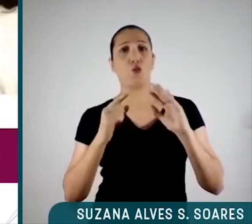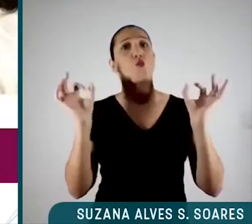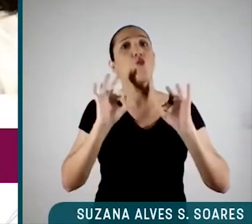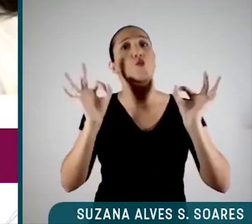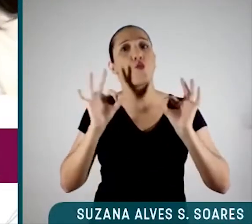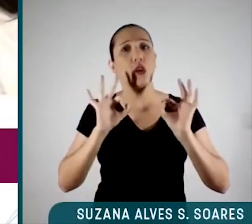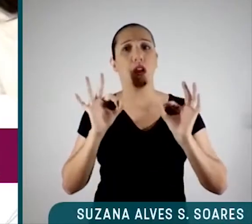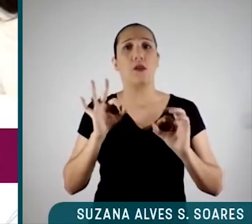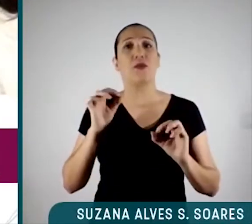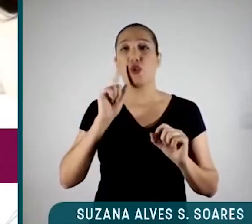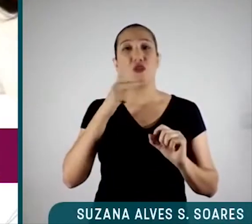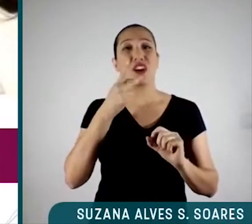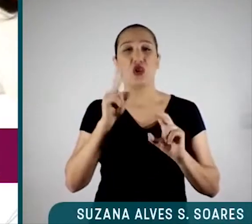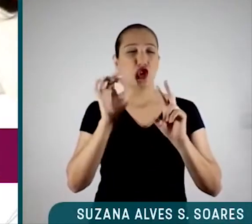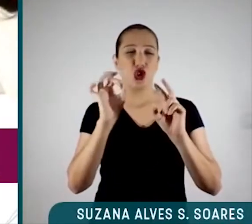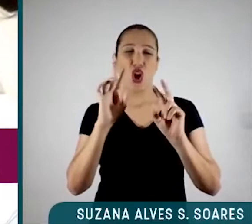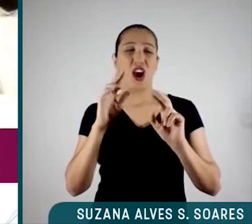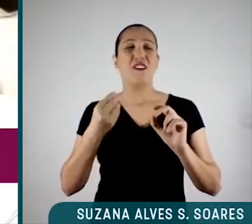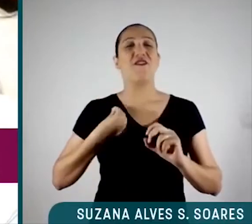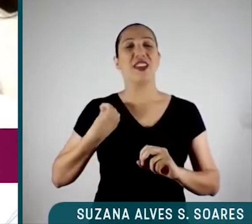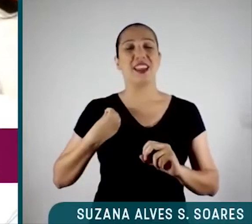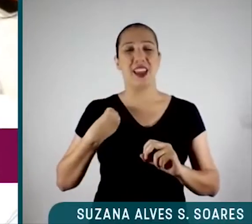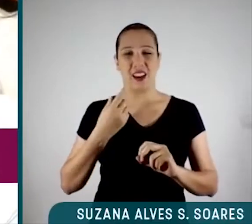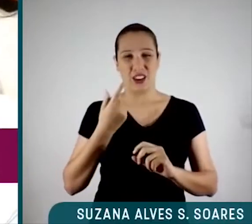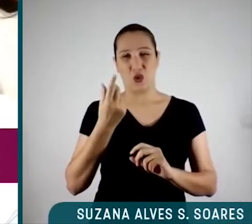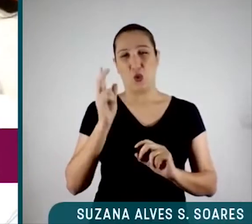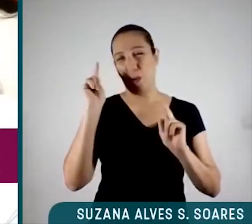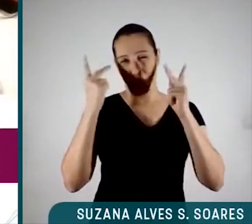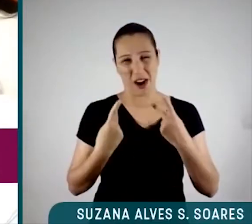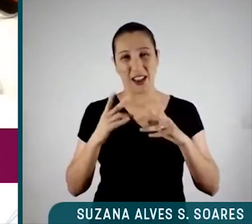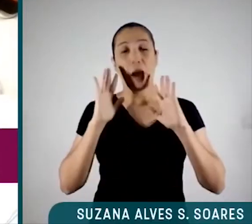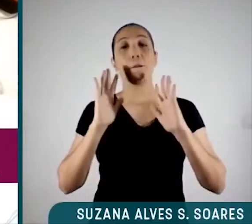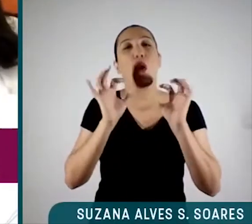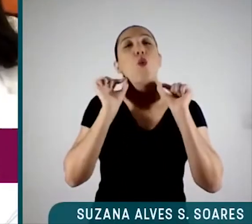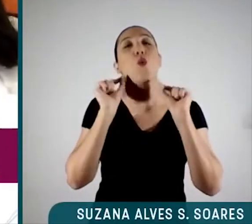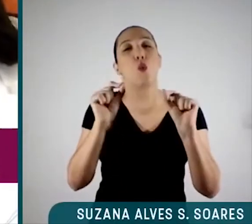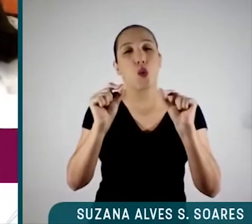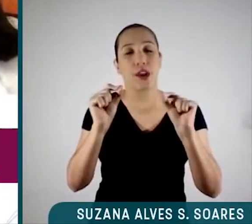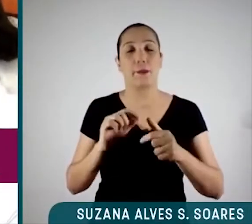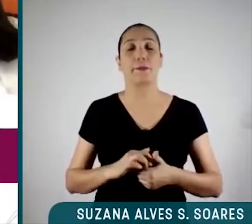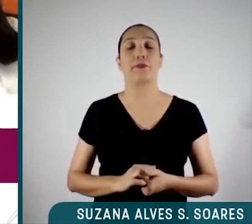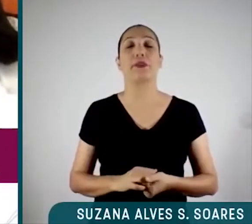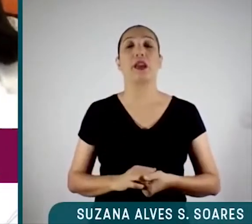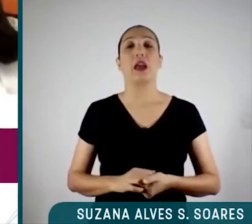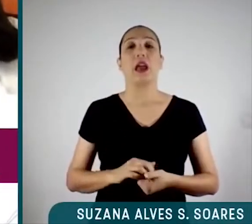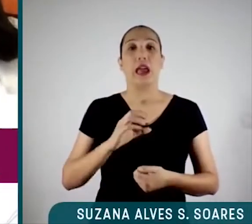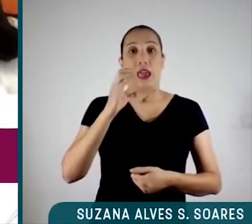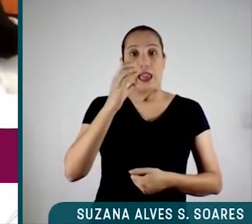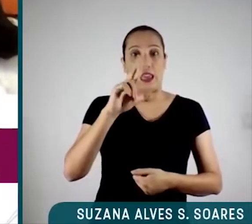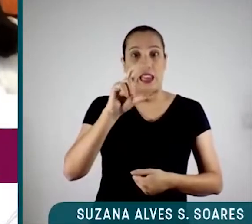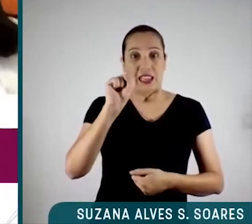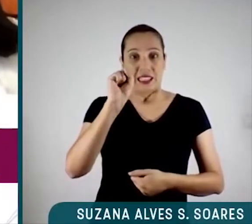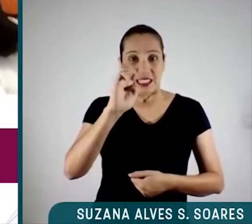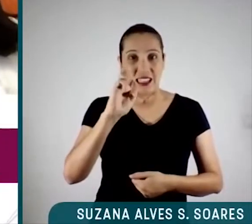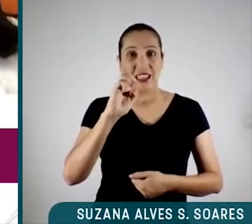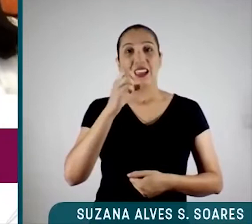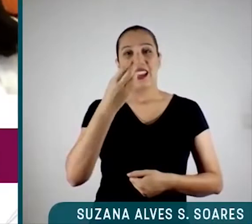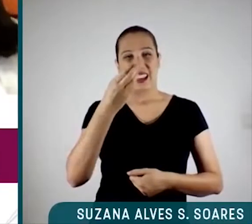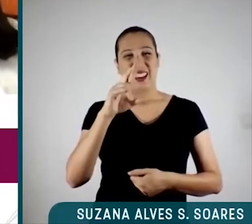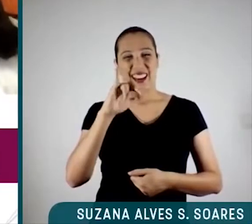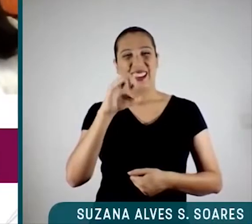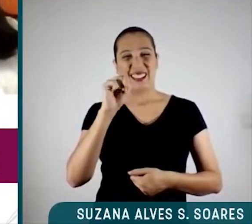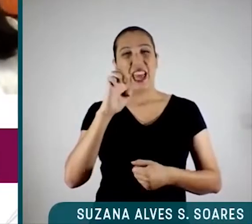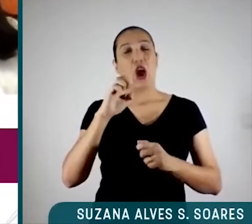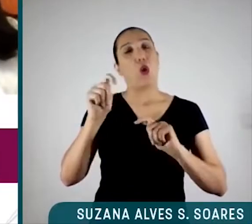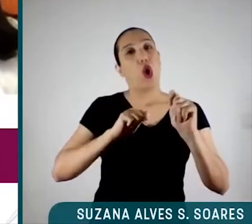vidas humanas, o custo econômico já seria significativo. A crise econômica, ela seria inevitável